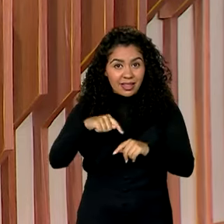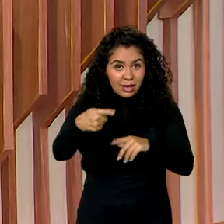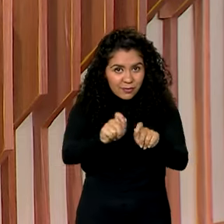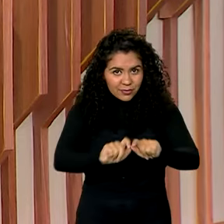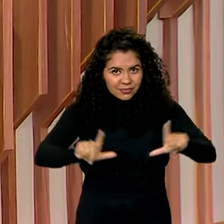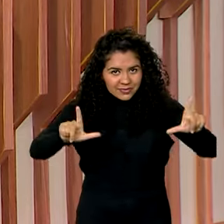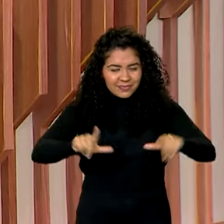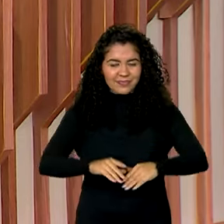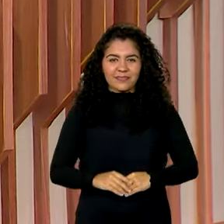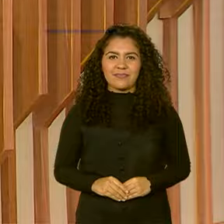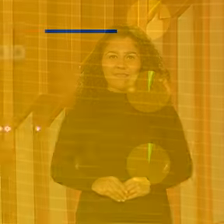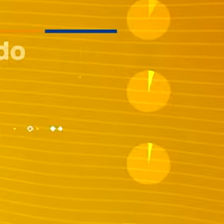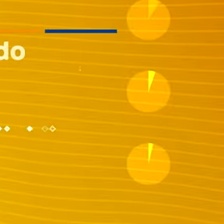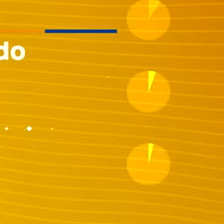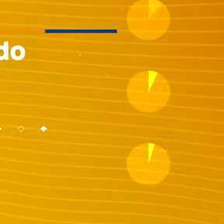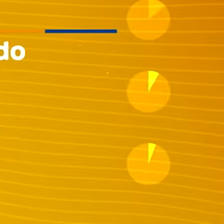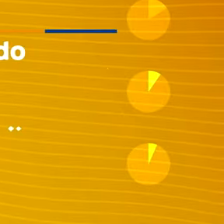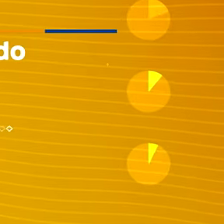em instantes.